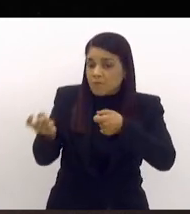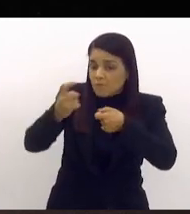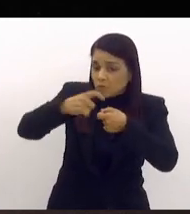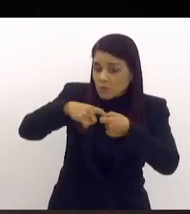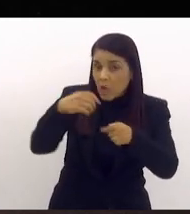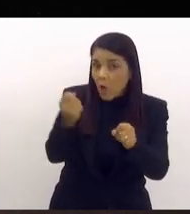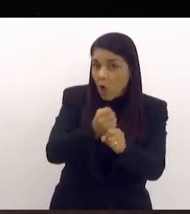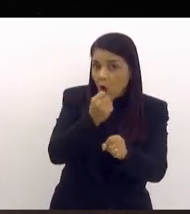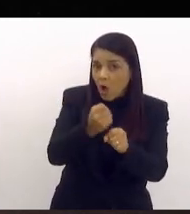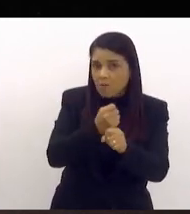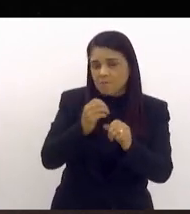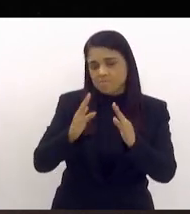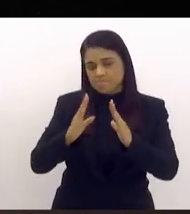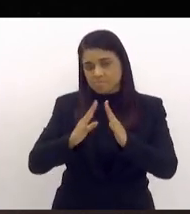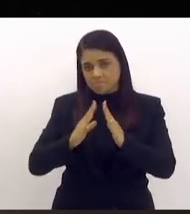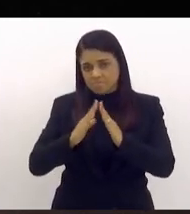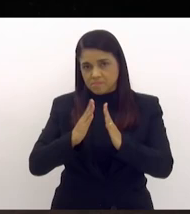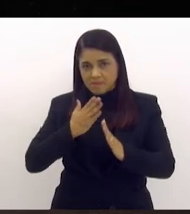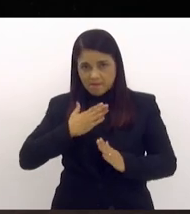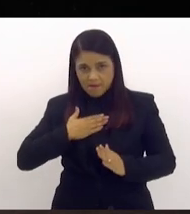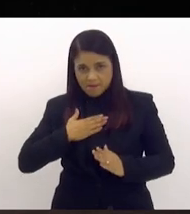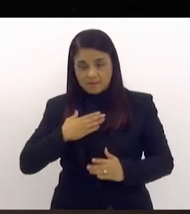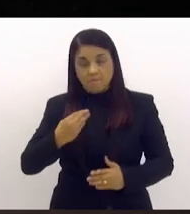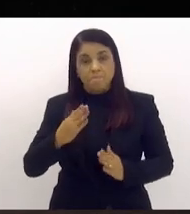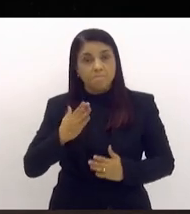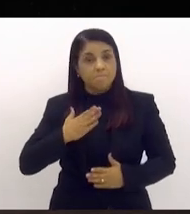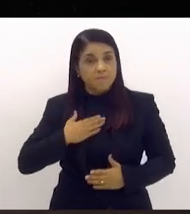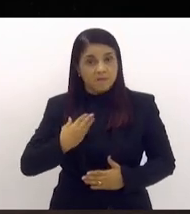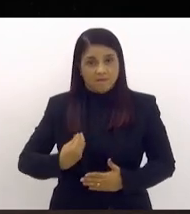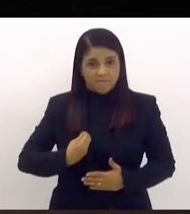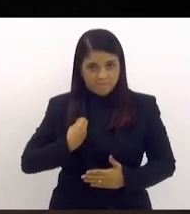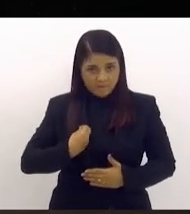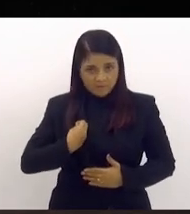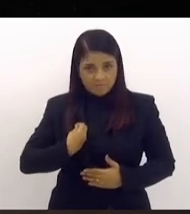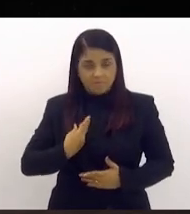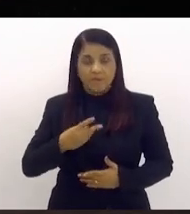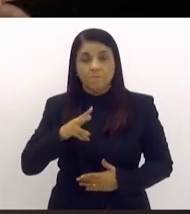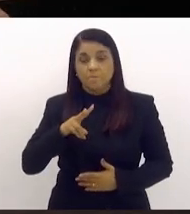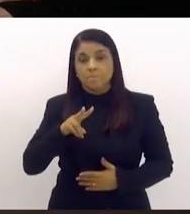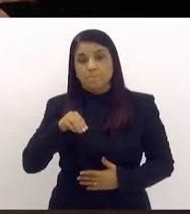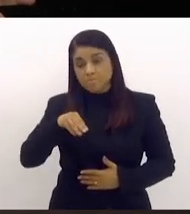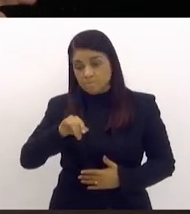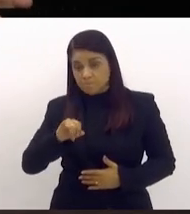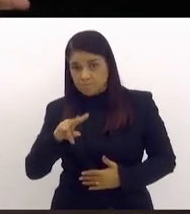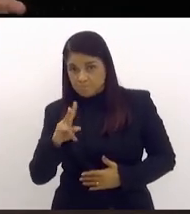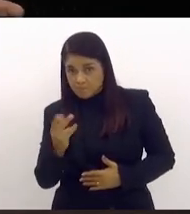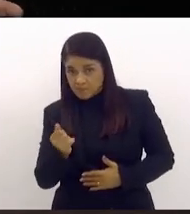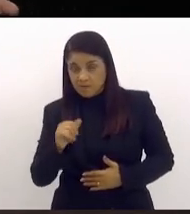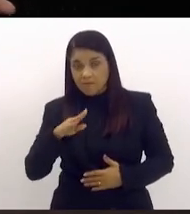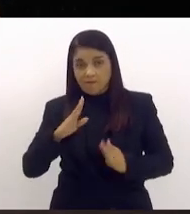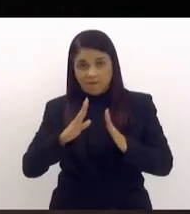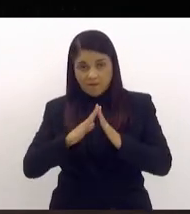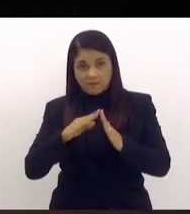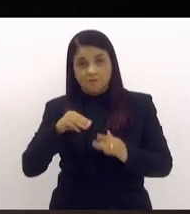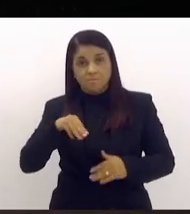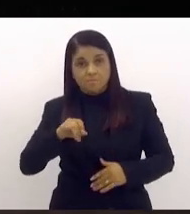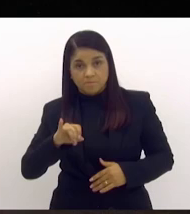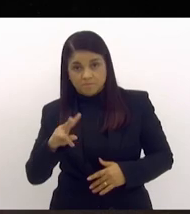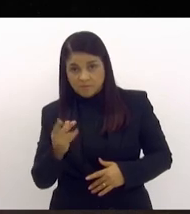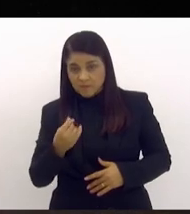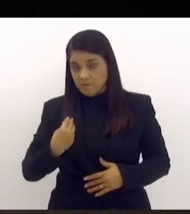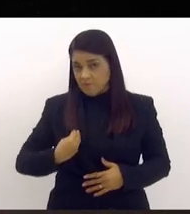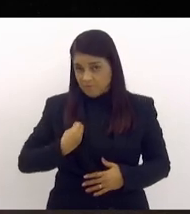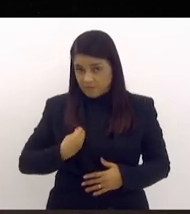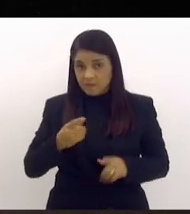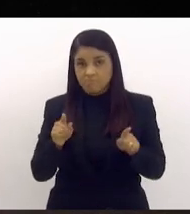Minha Vida, porque o déficit habitacional no Estado do Rio de Janeiro hoje é um dos mais elevados do país, é da monta de